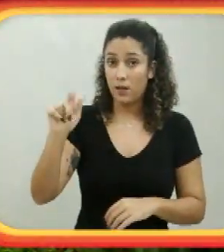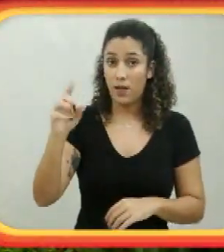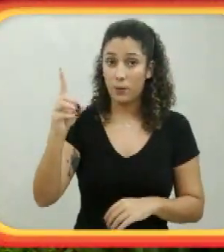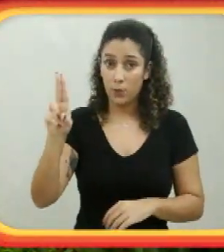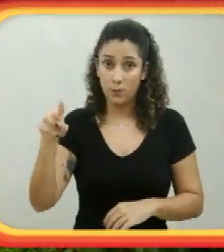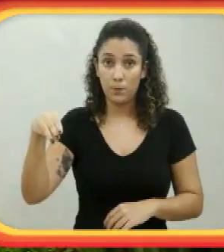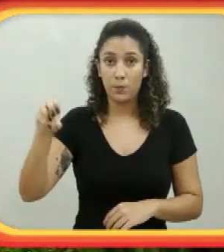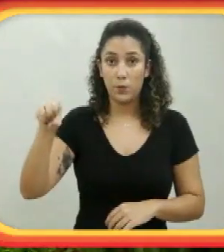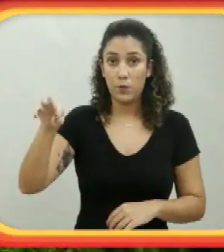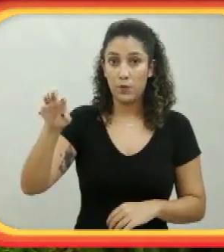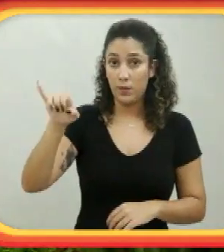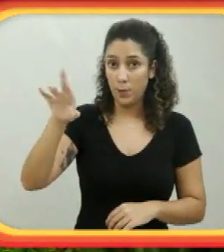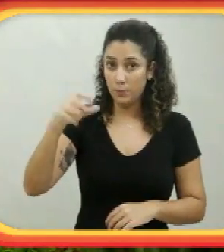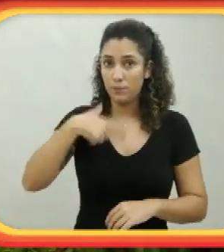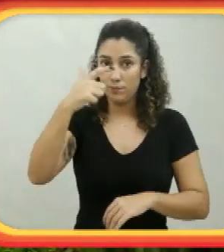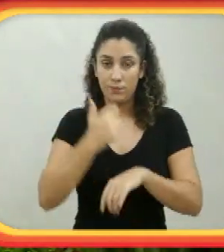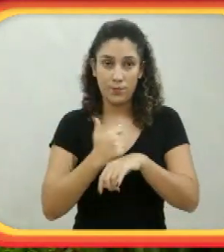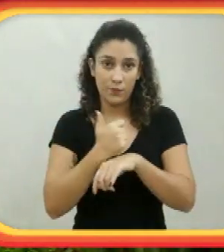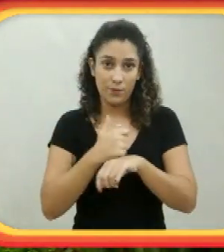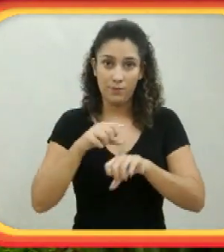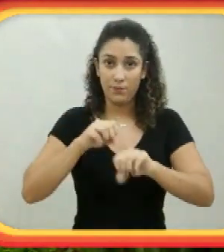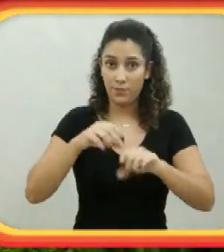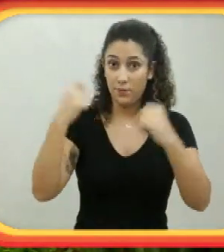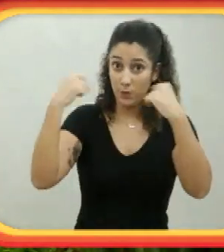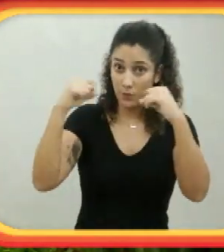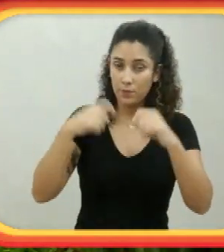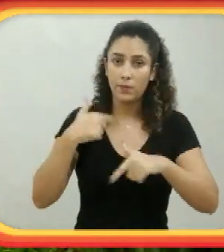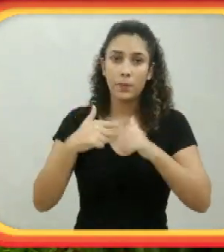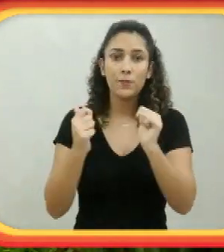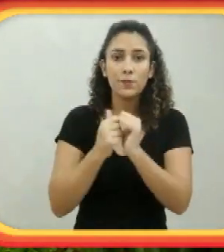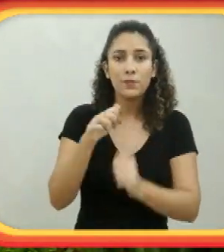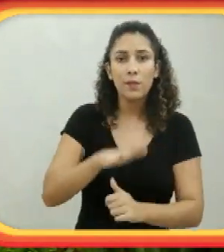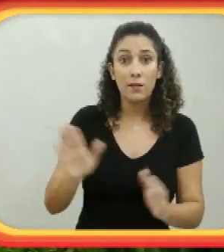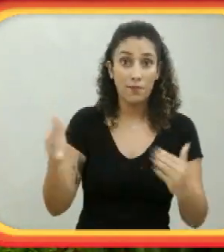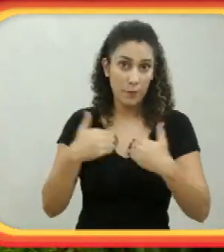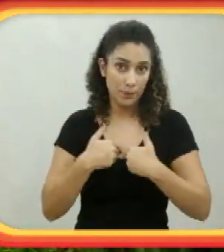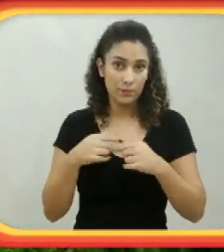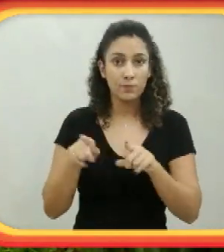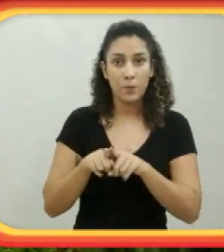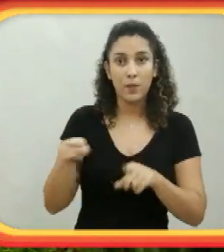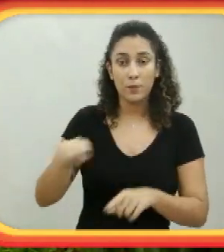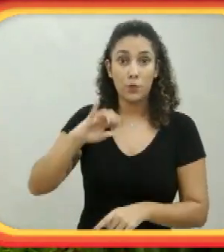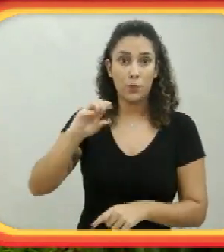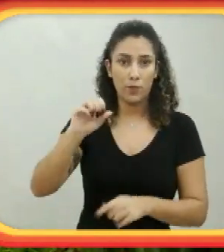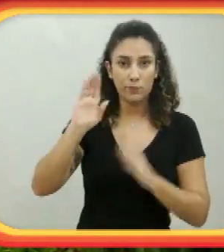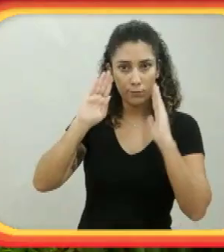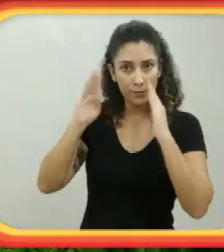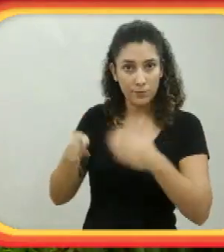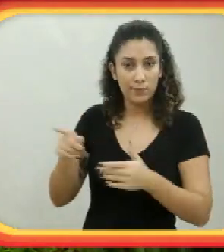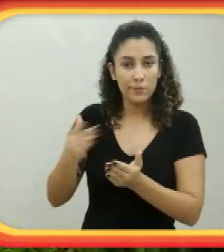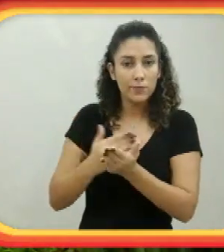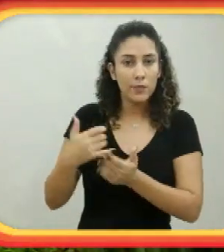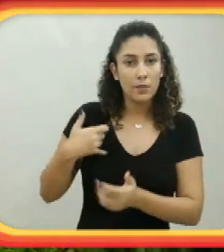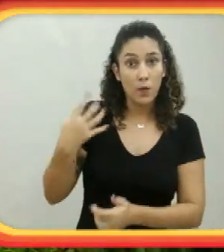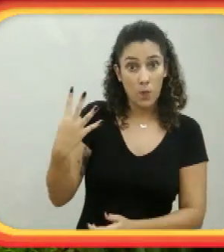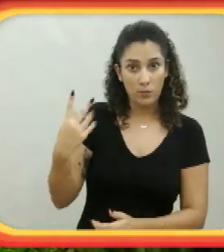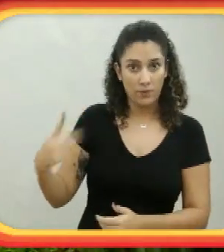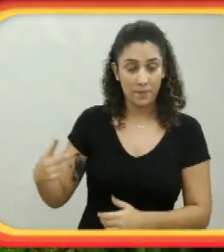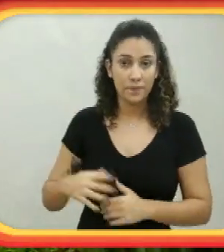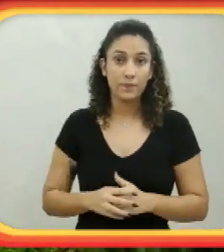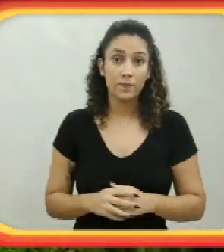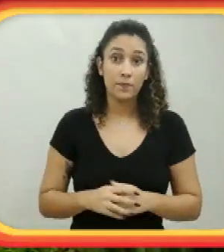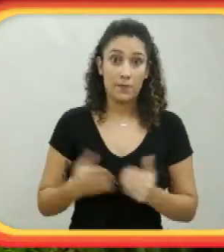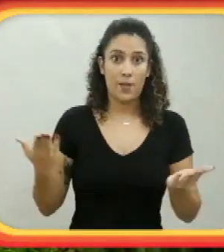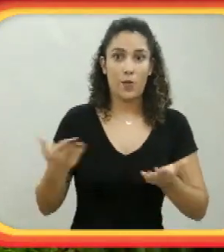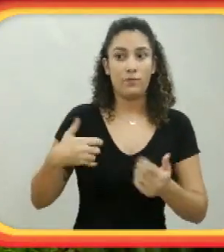Monteiro, profissional de educação física. Trabalho com crianças autistas e com o João especificamente desde os 4 anos de idade